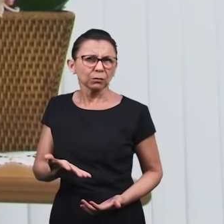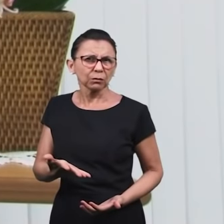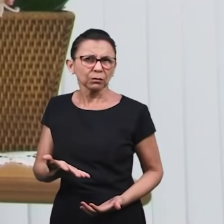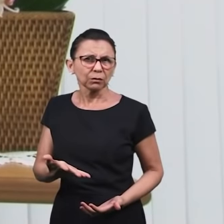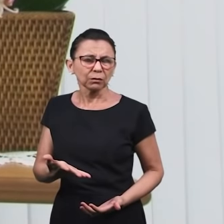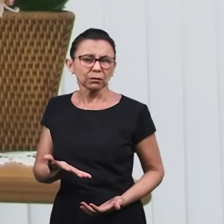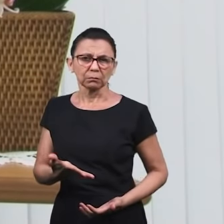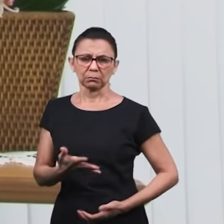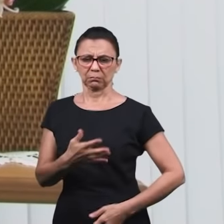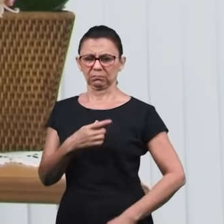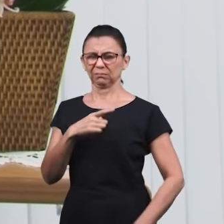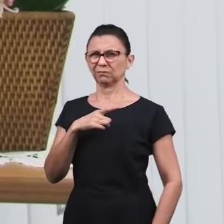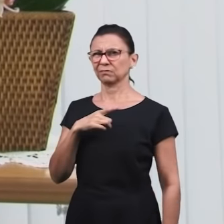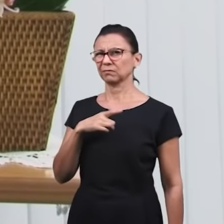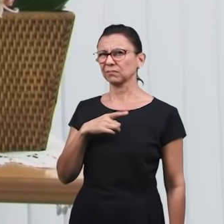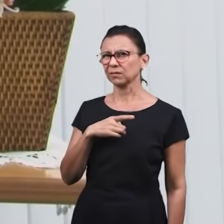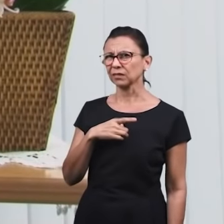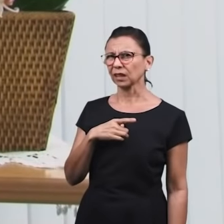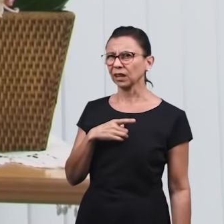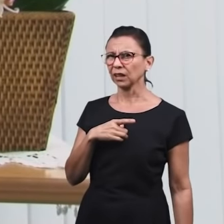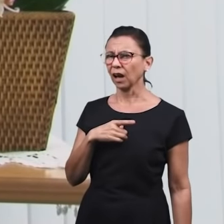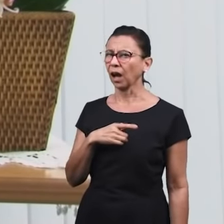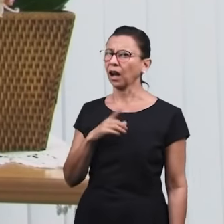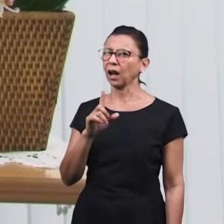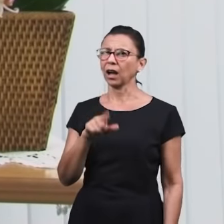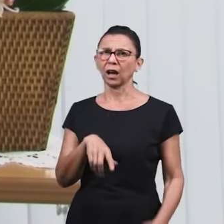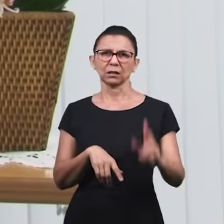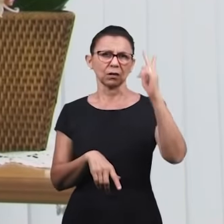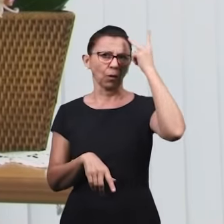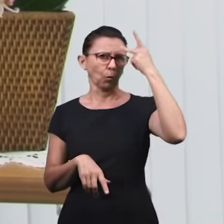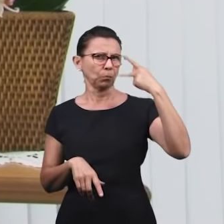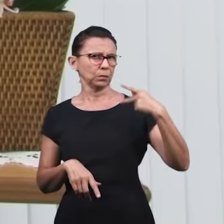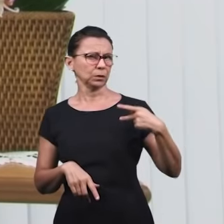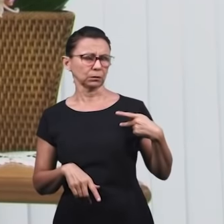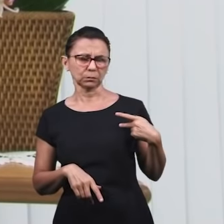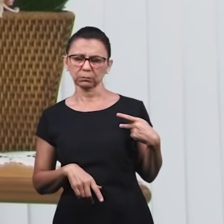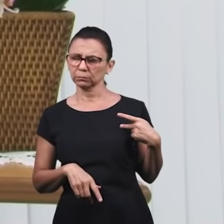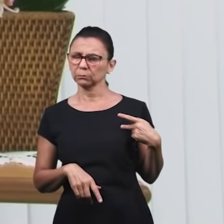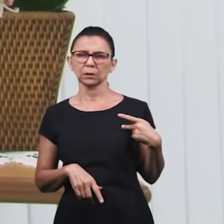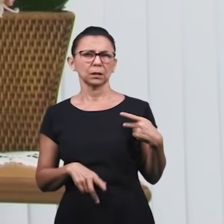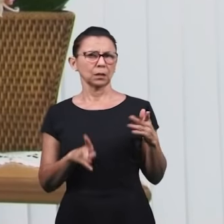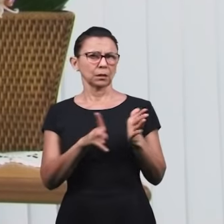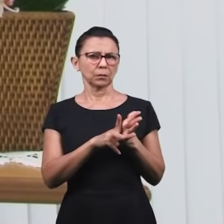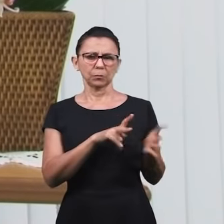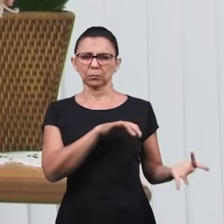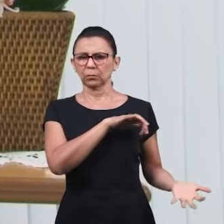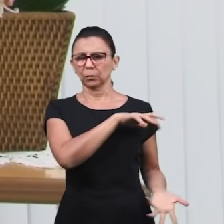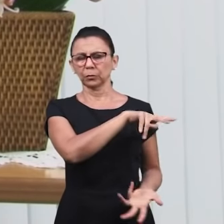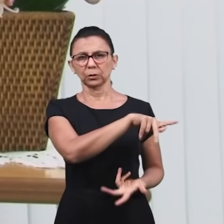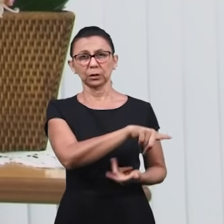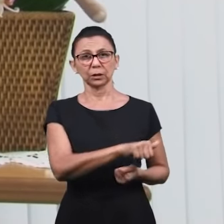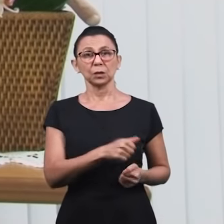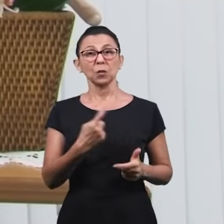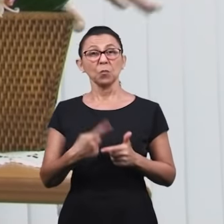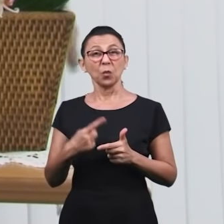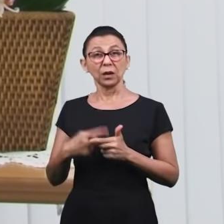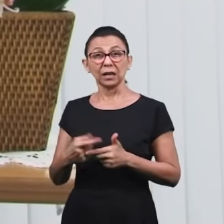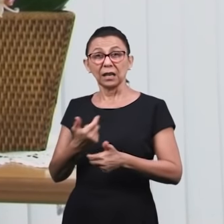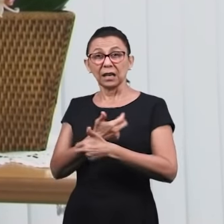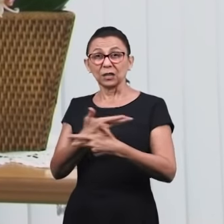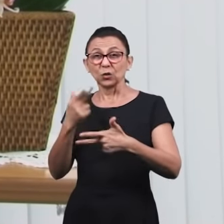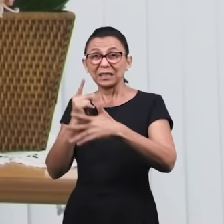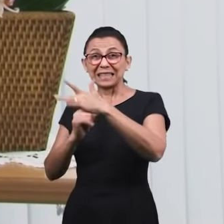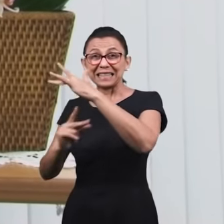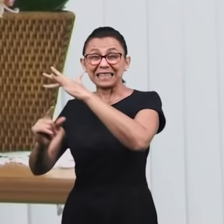Se há um evangelho que está se modernizando, ele é puro e ele é racional, puramente racional, é desta vida,